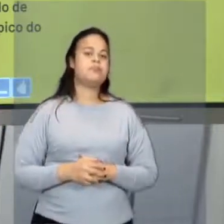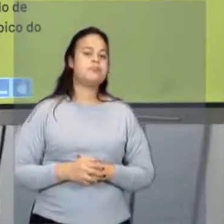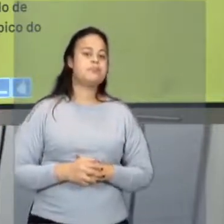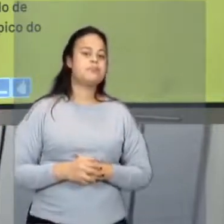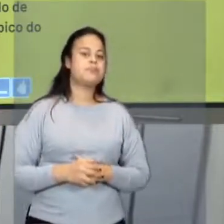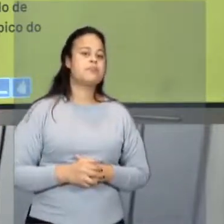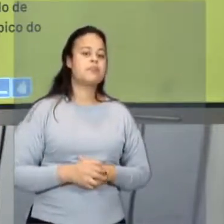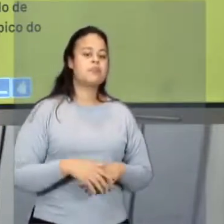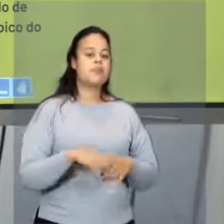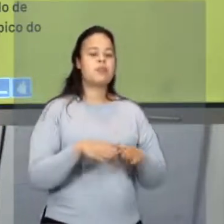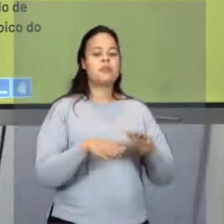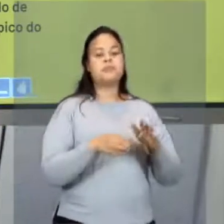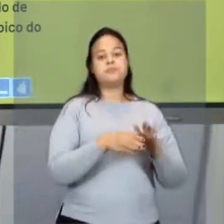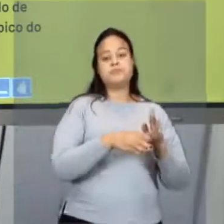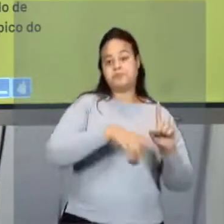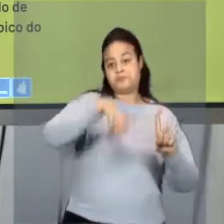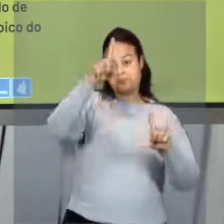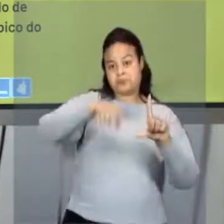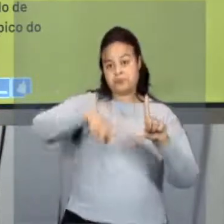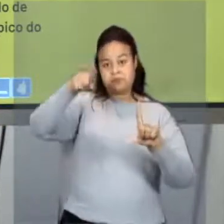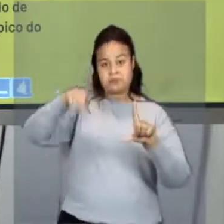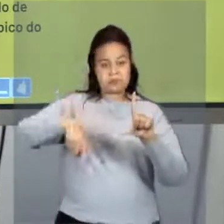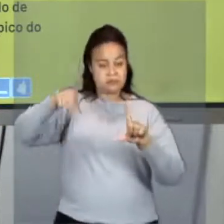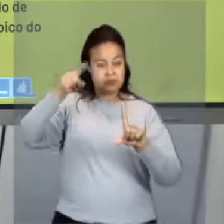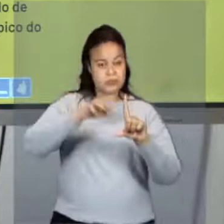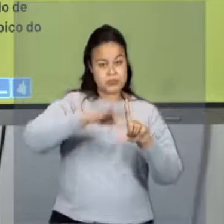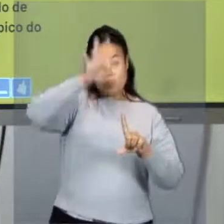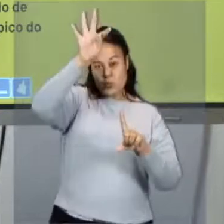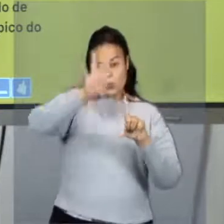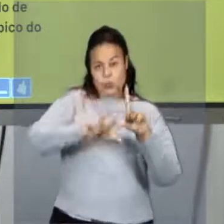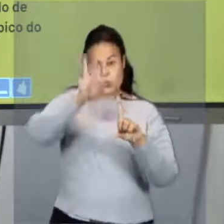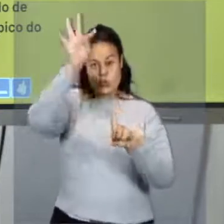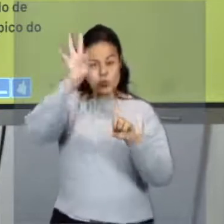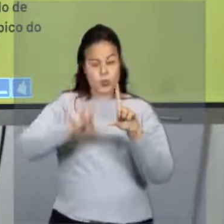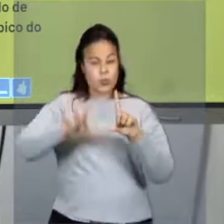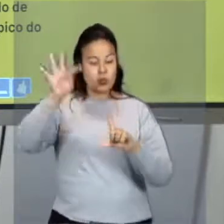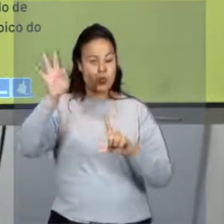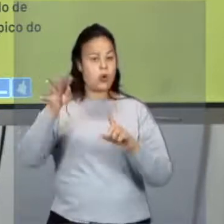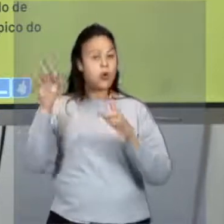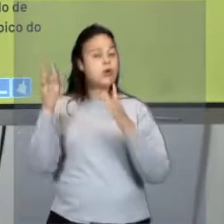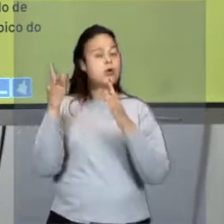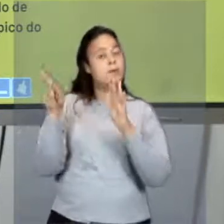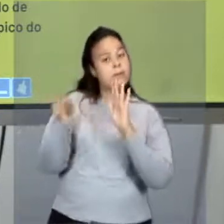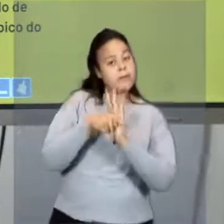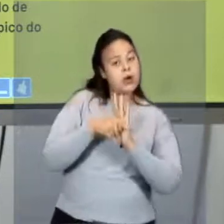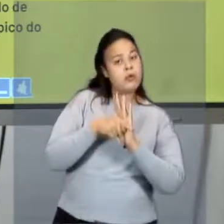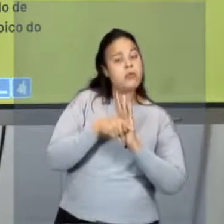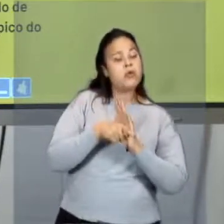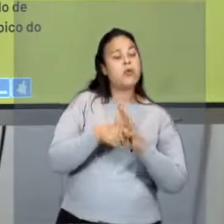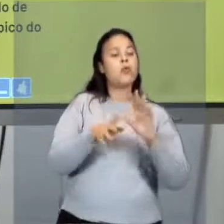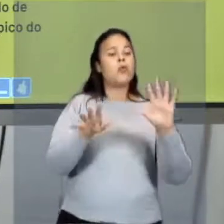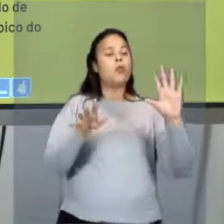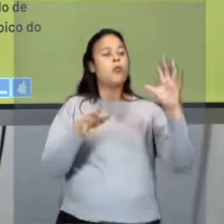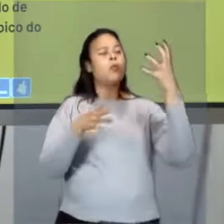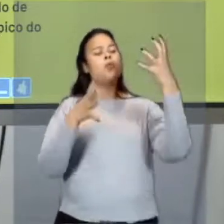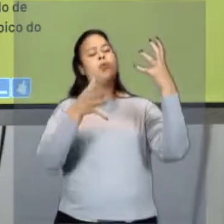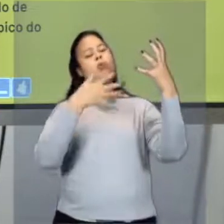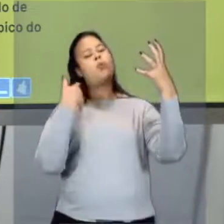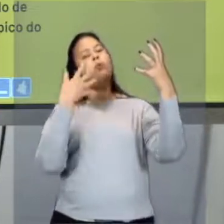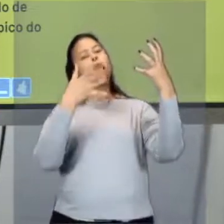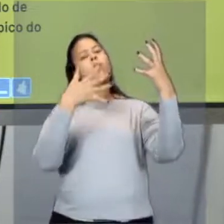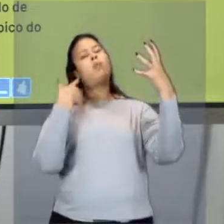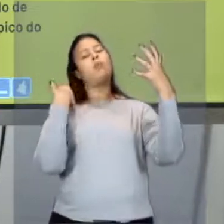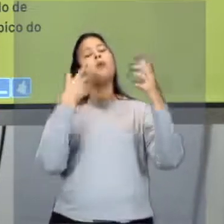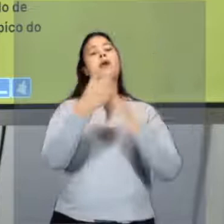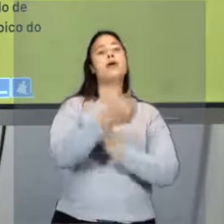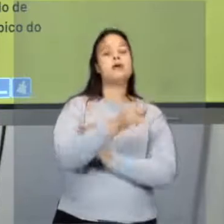O gráfico mostra um período de temperatura muito elevado, típico do verão. Ora, gente, essas temperaturas 15, 13,